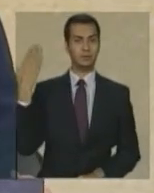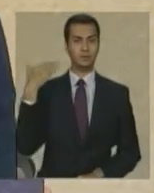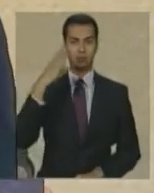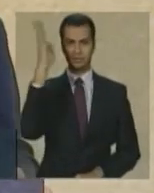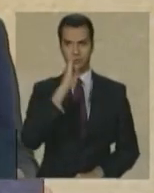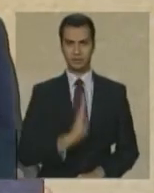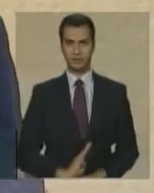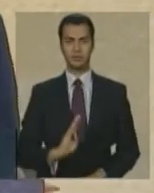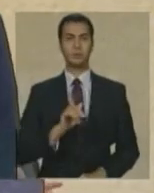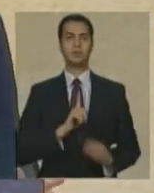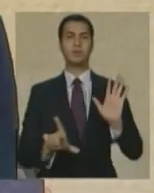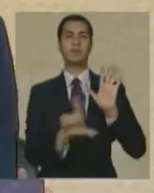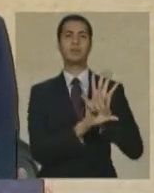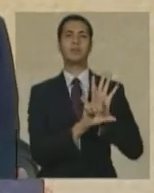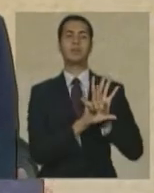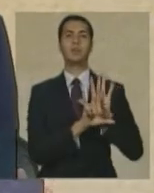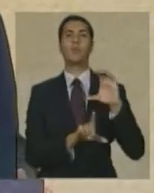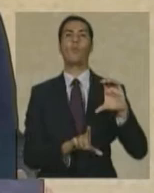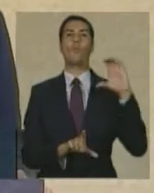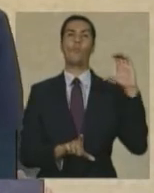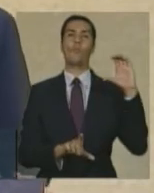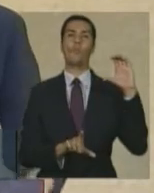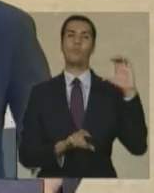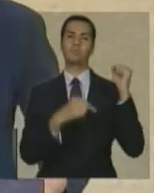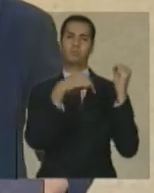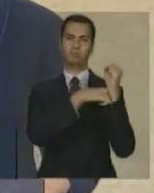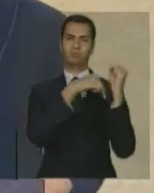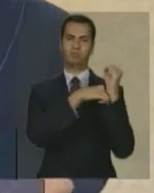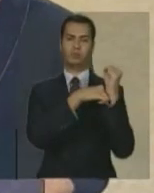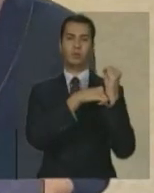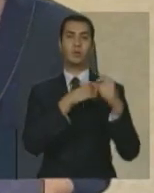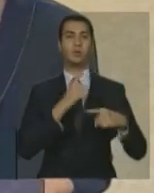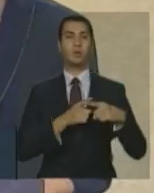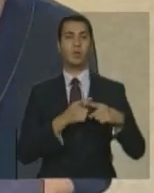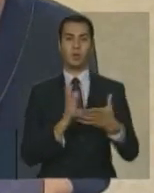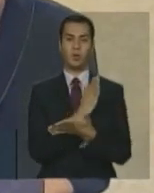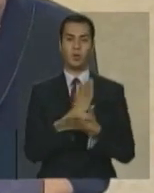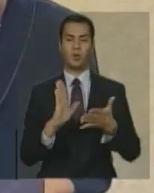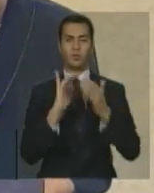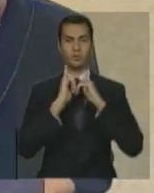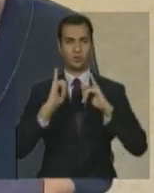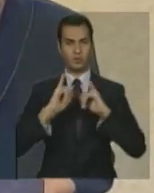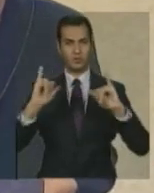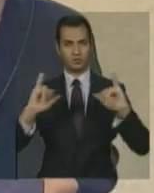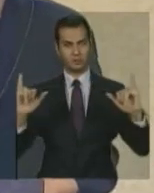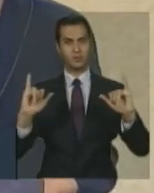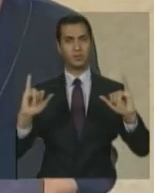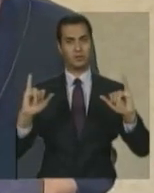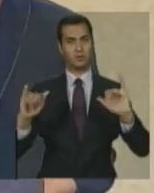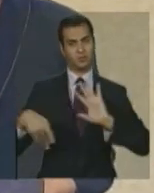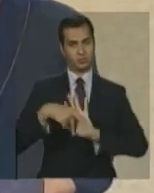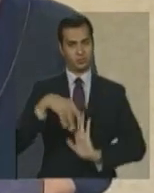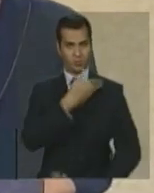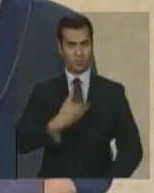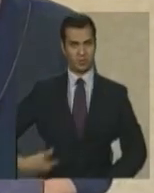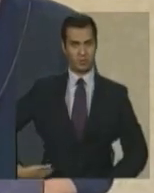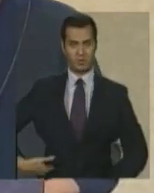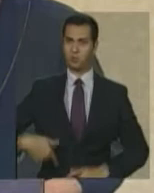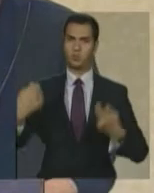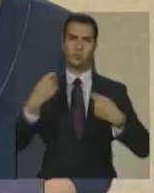lei de sigilo que impedia que uma parte das informações do Estado se tornasse pública